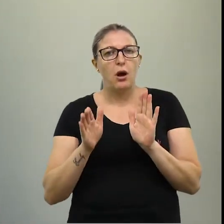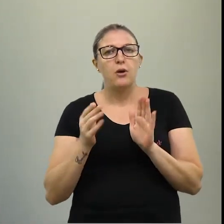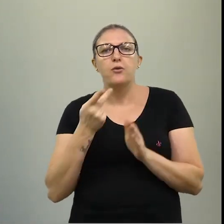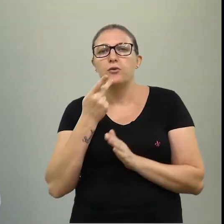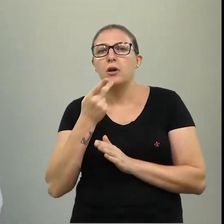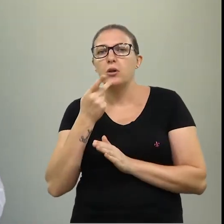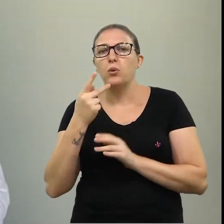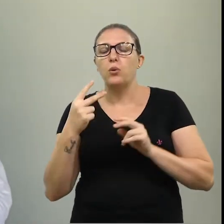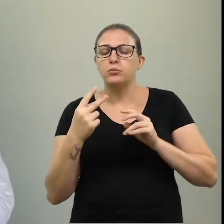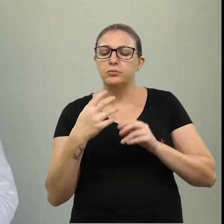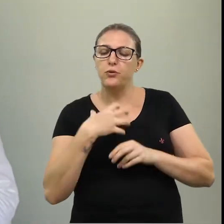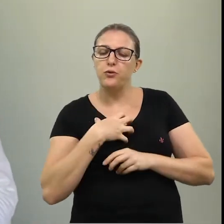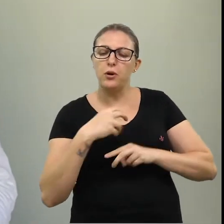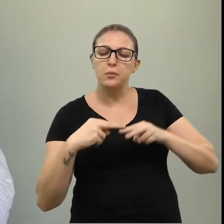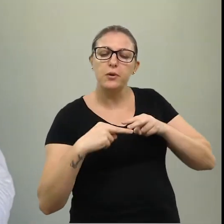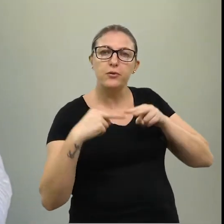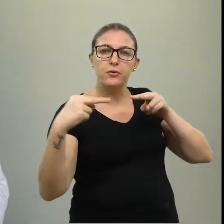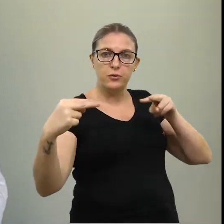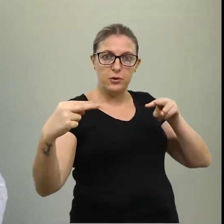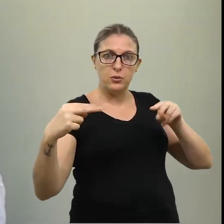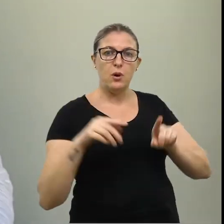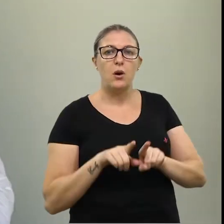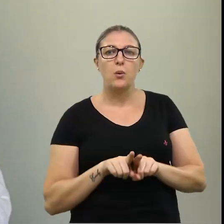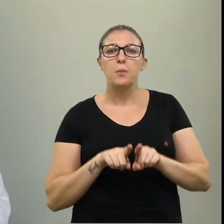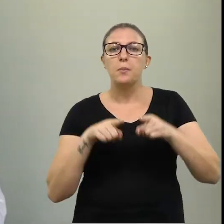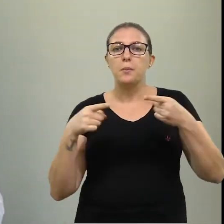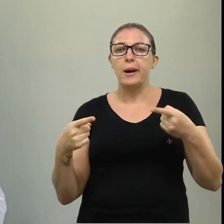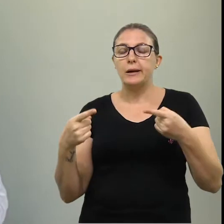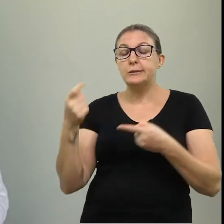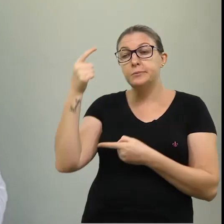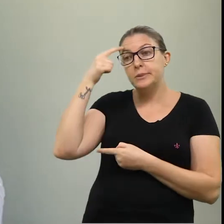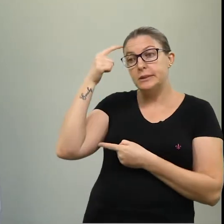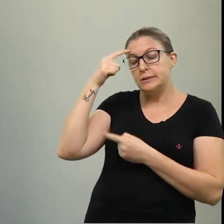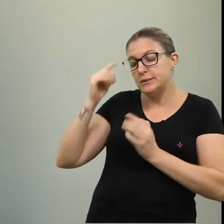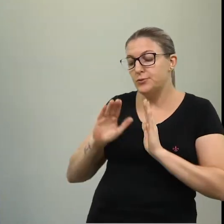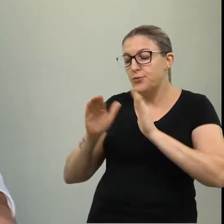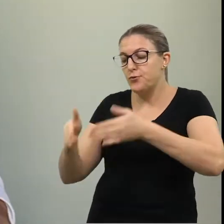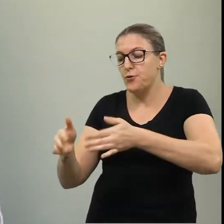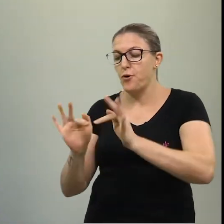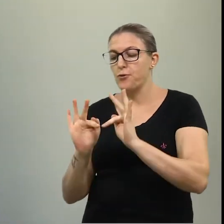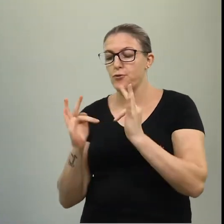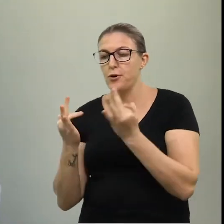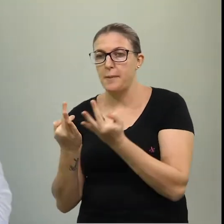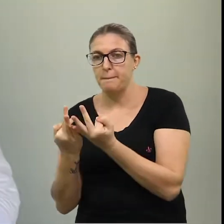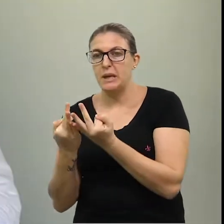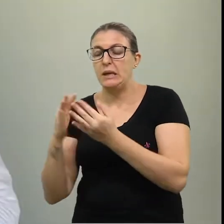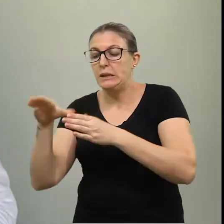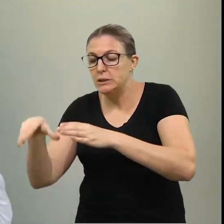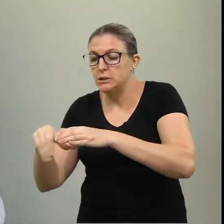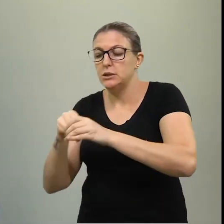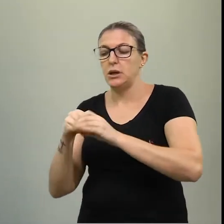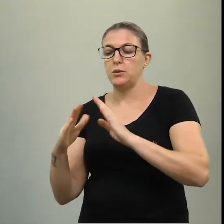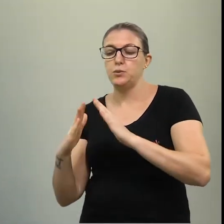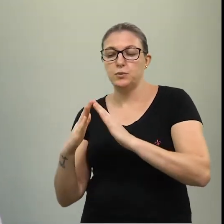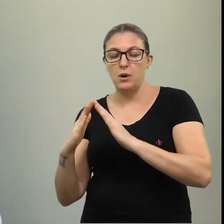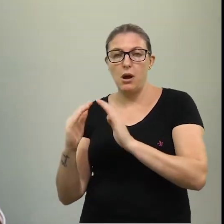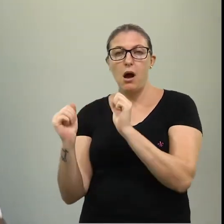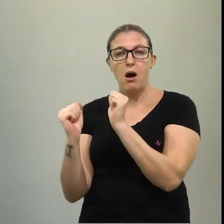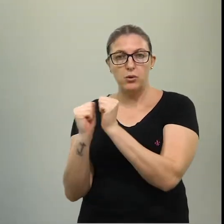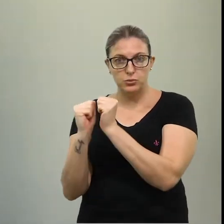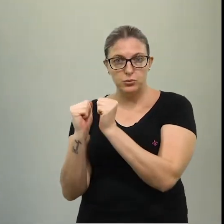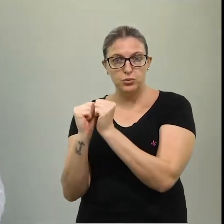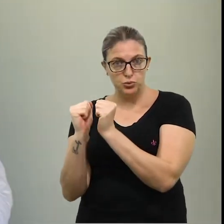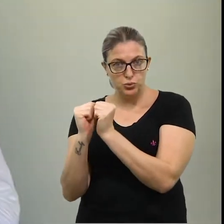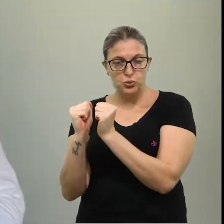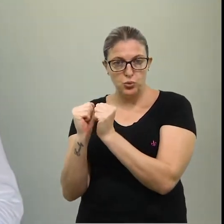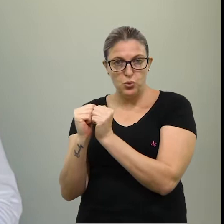dito já de forma virtual. Mas, mais do que nunca, pensando na família, na sua casa, com os seus